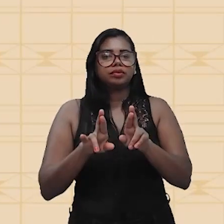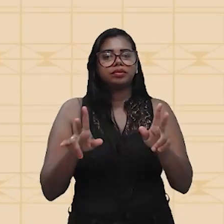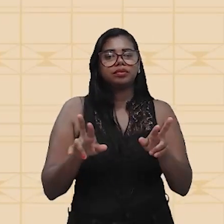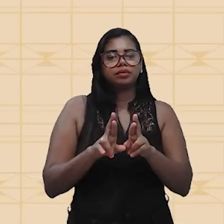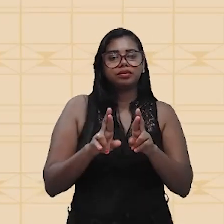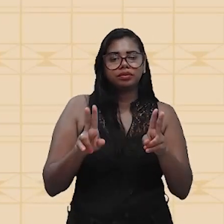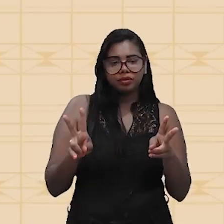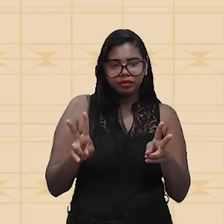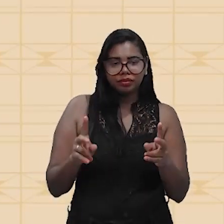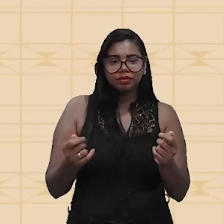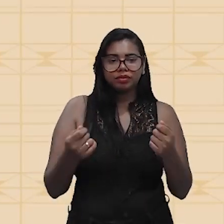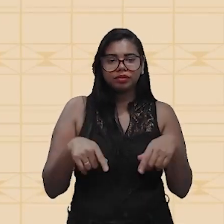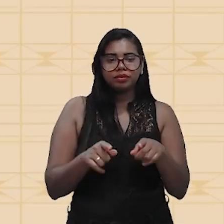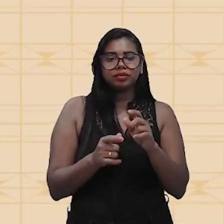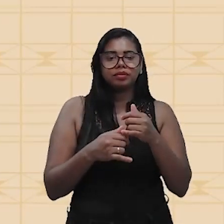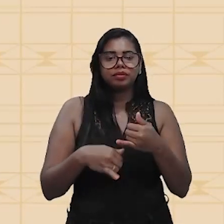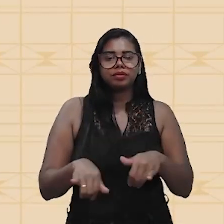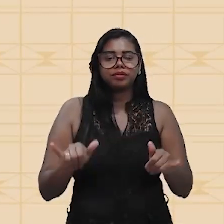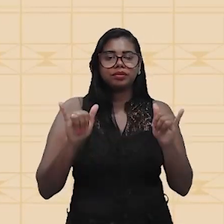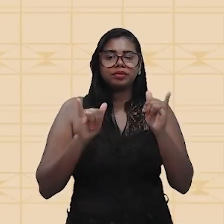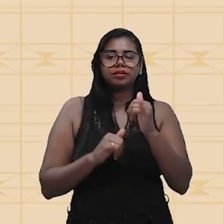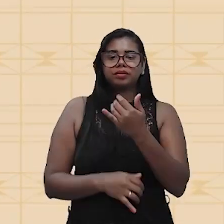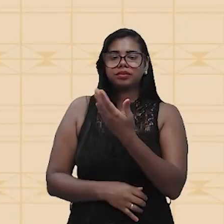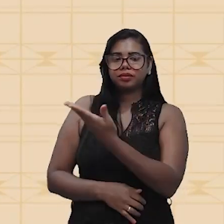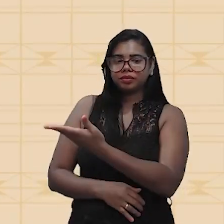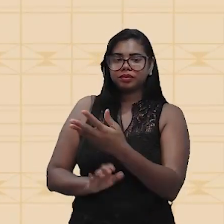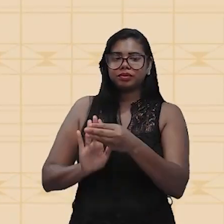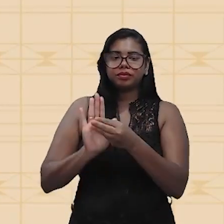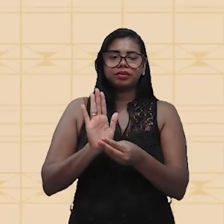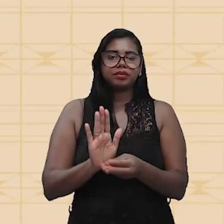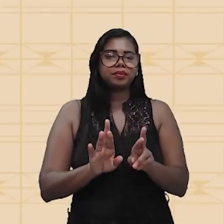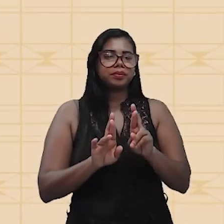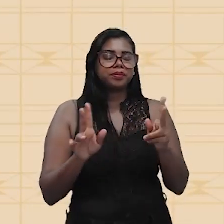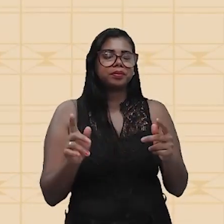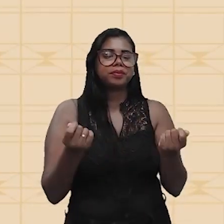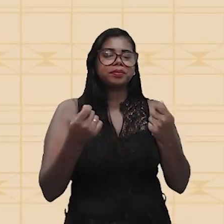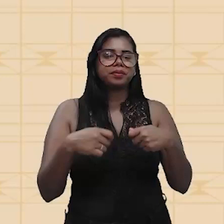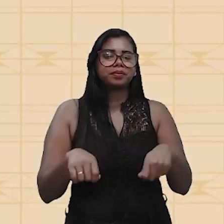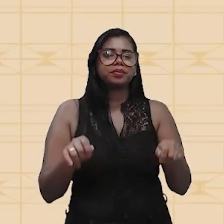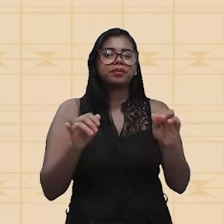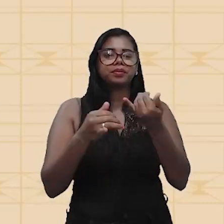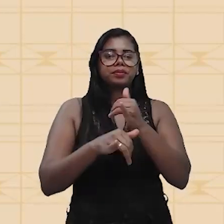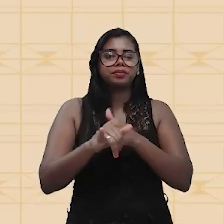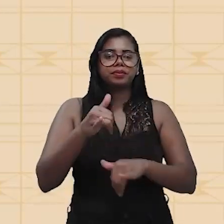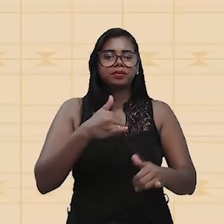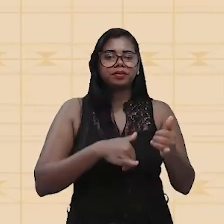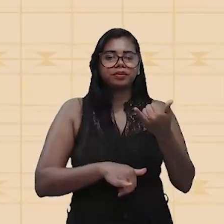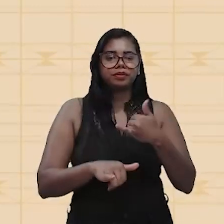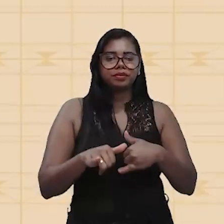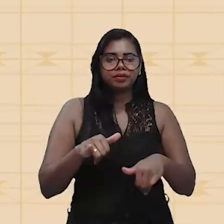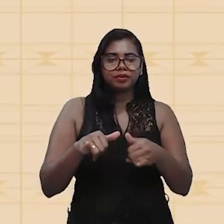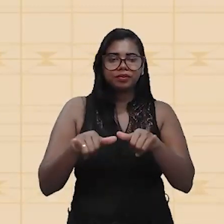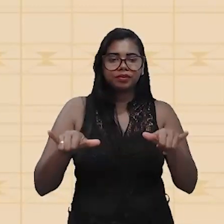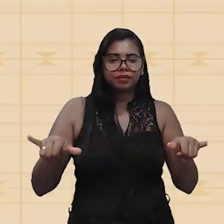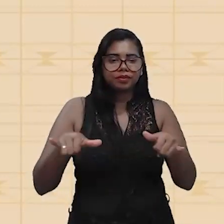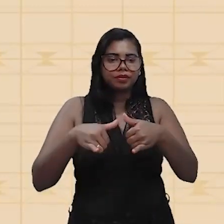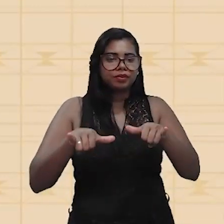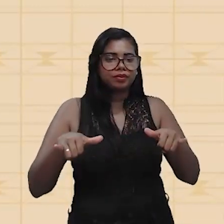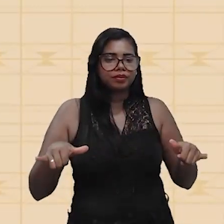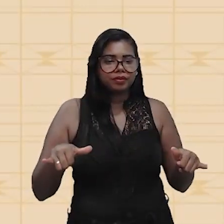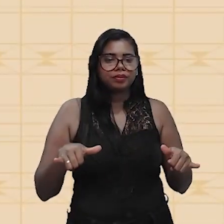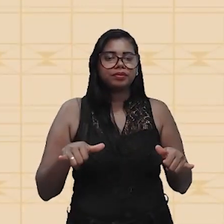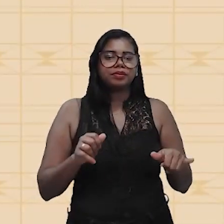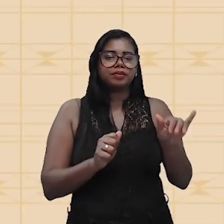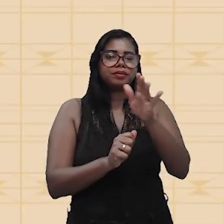potencial elétrico. Então, atribuímos uma diferença de potencial elétrico, nós vamos ter corrente elétrica no circuito.